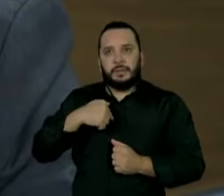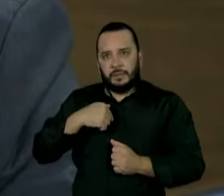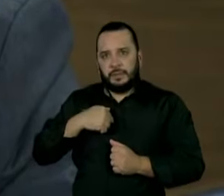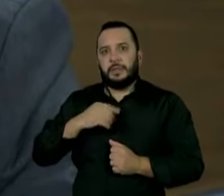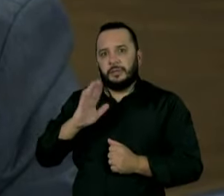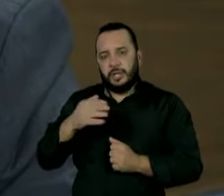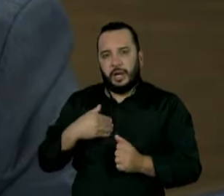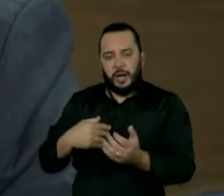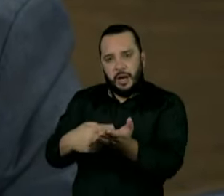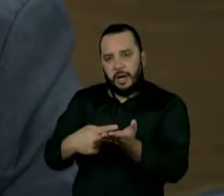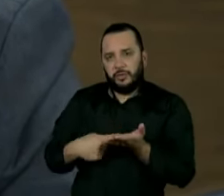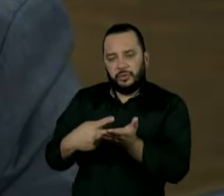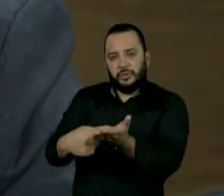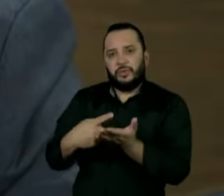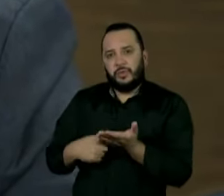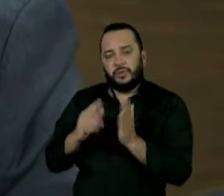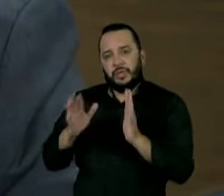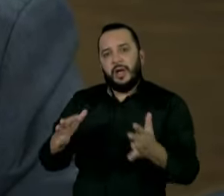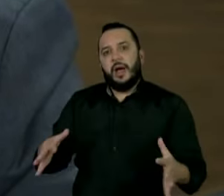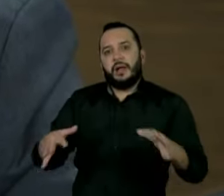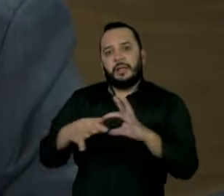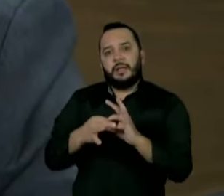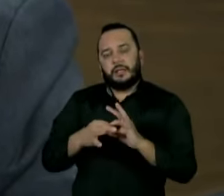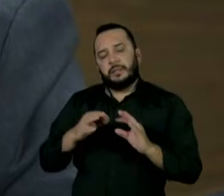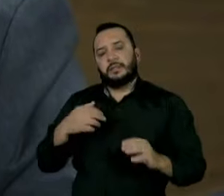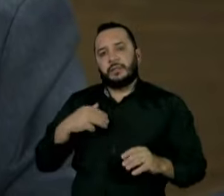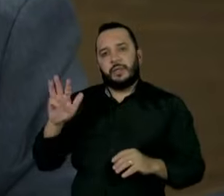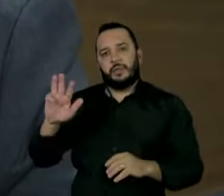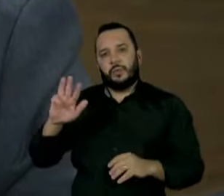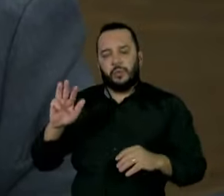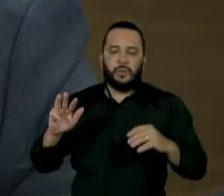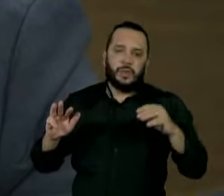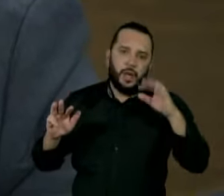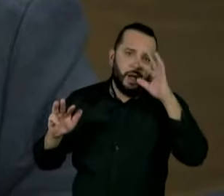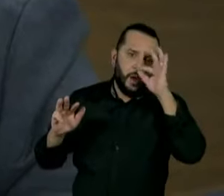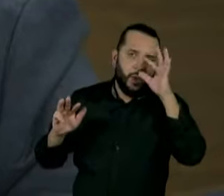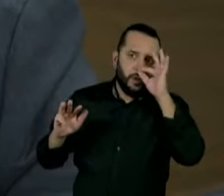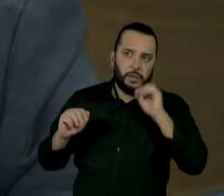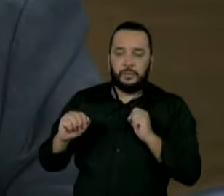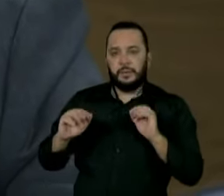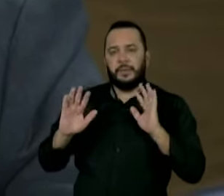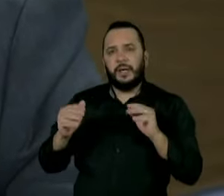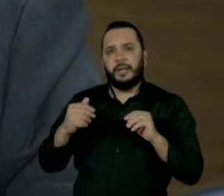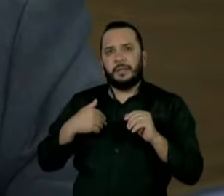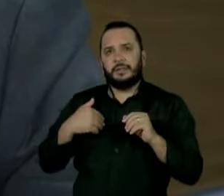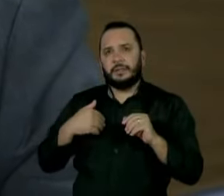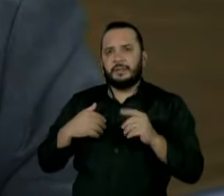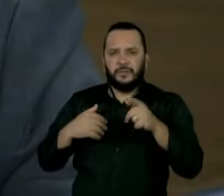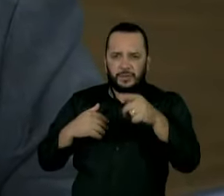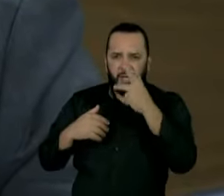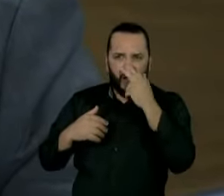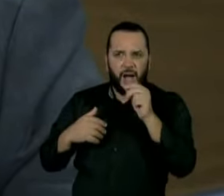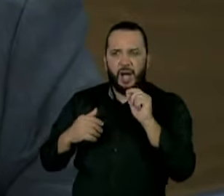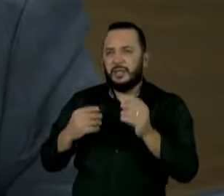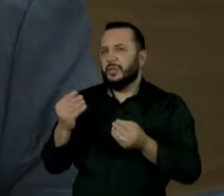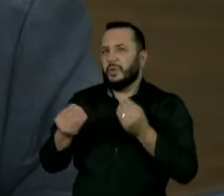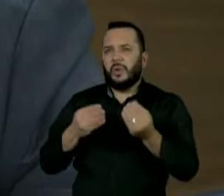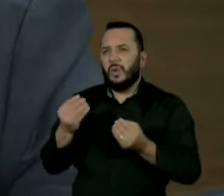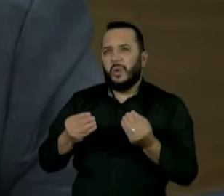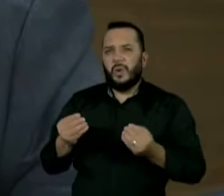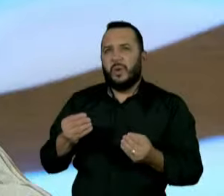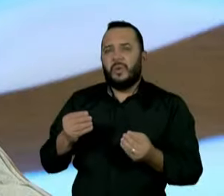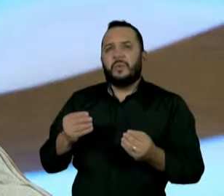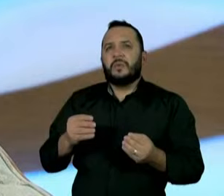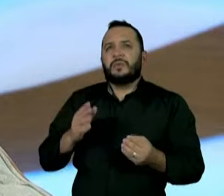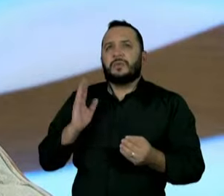aliança do Lula com o Alckmin. Que papel o senhor imagina para o Alckmin em um eventual governo Lula? Ele teria um ministério, o senhor acha? E que tipo de pasta ele poderia